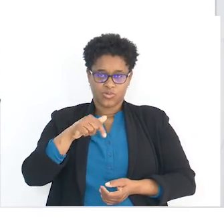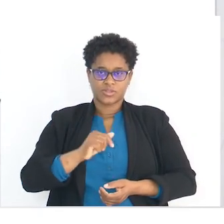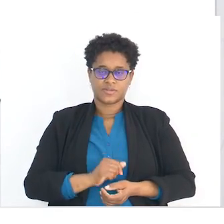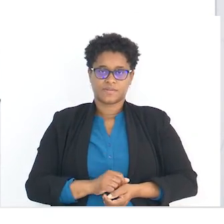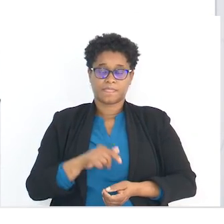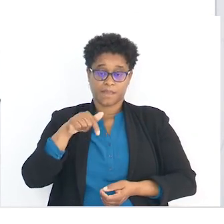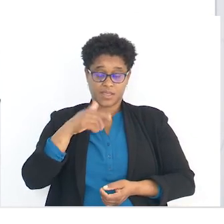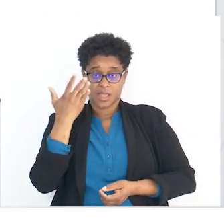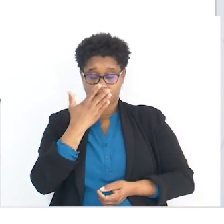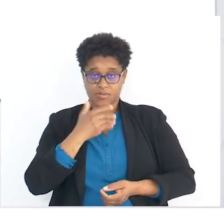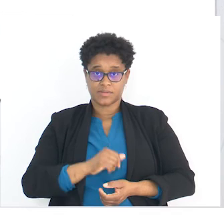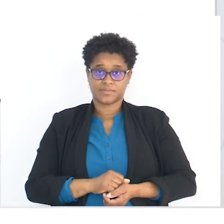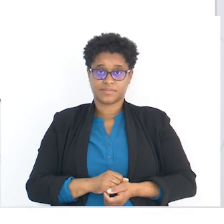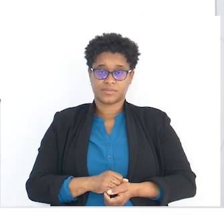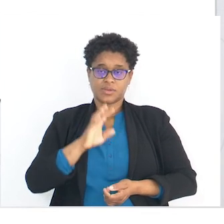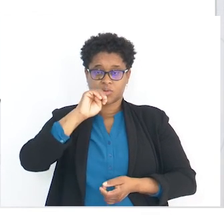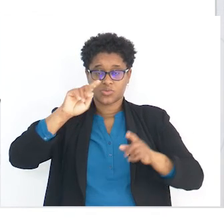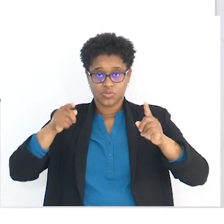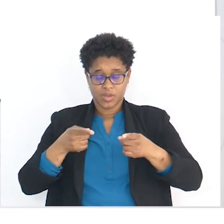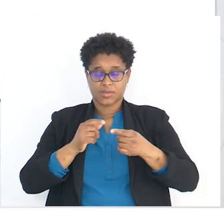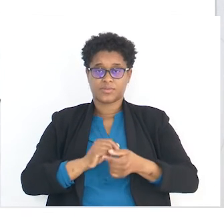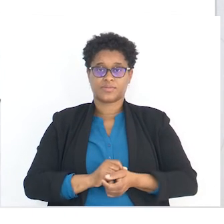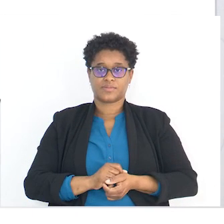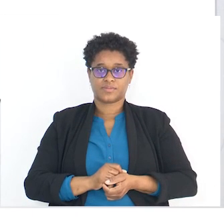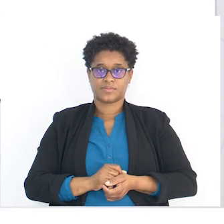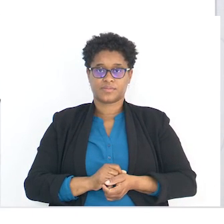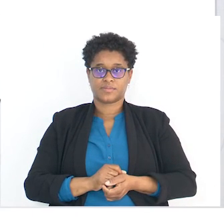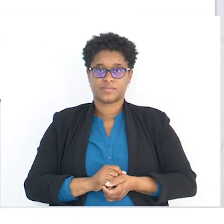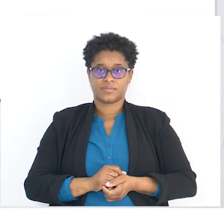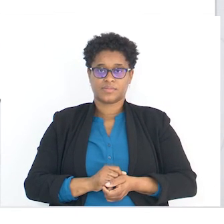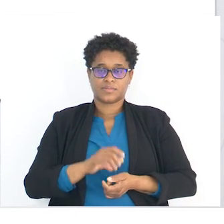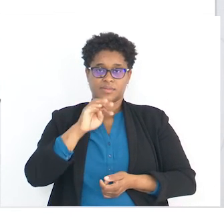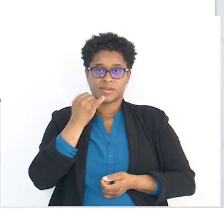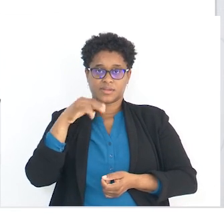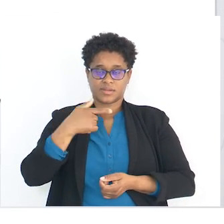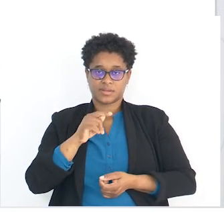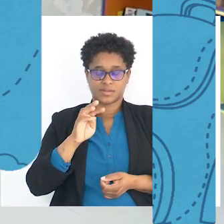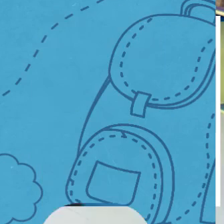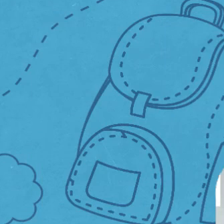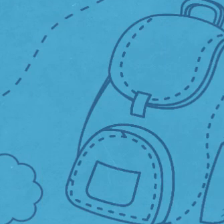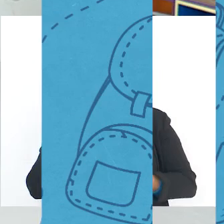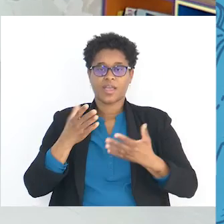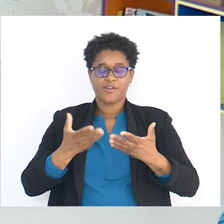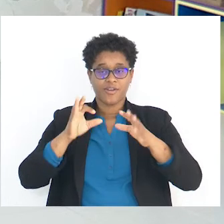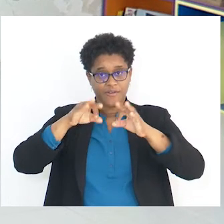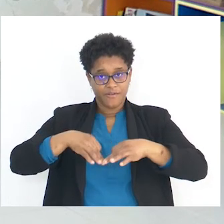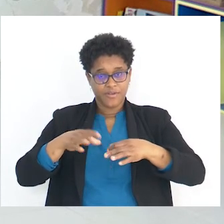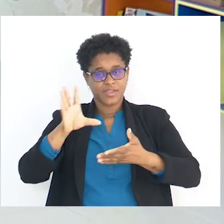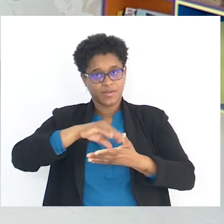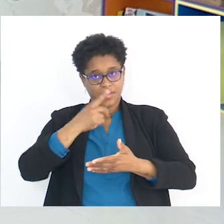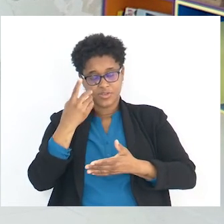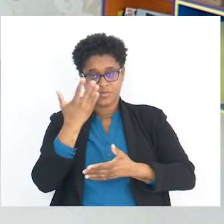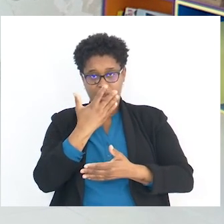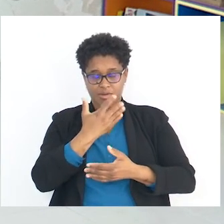Hoje, para esta aula, o sumário é a síntese. Chegamos ao fim de